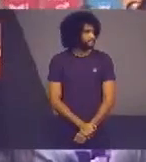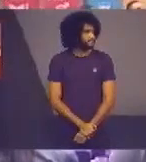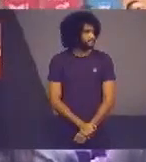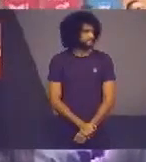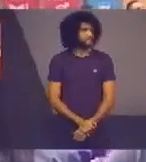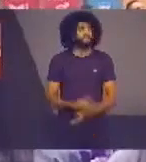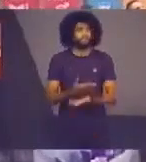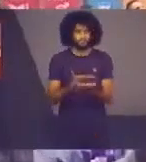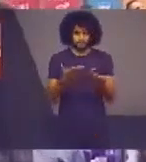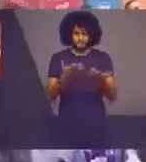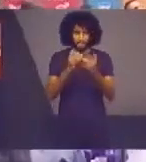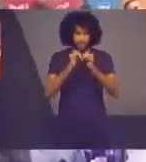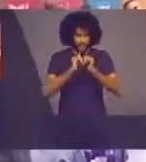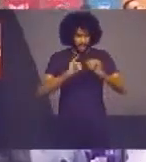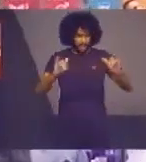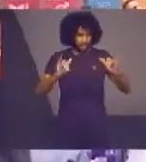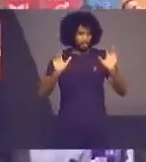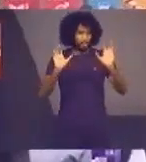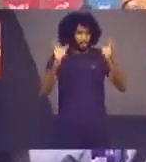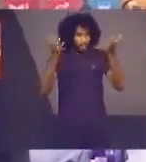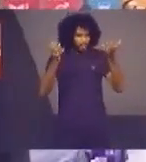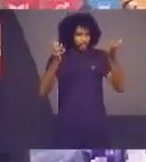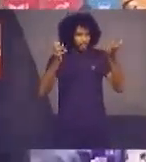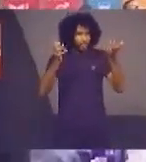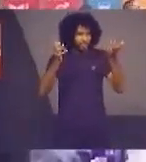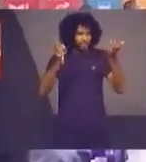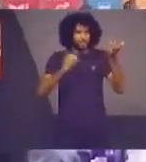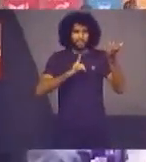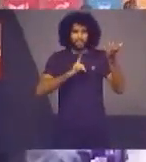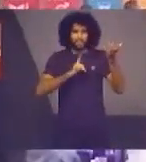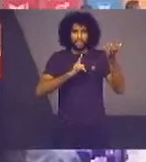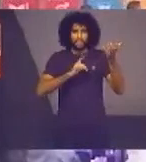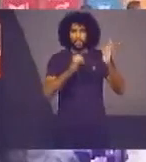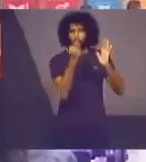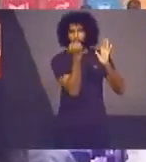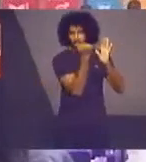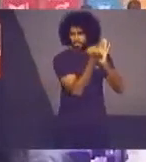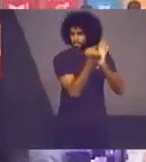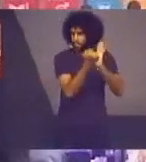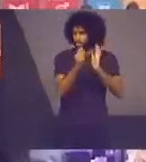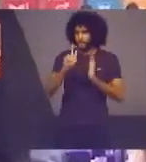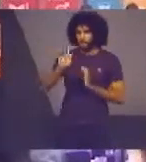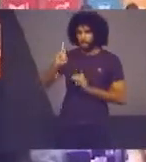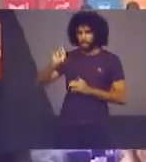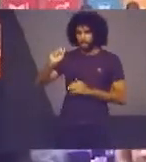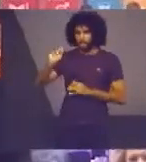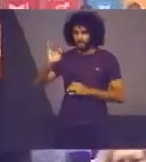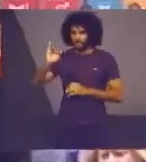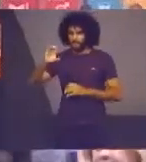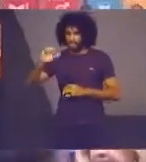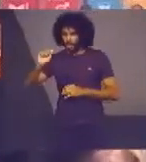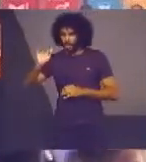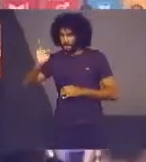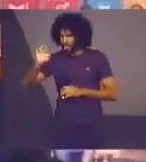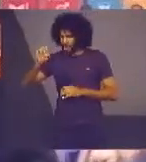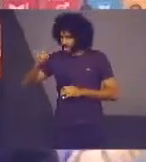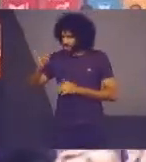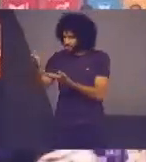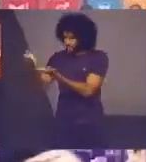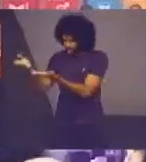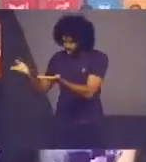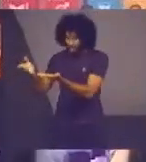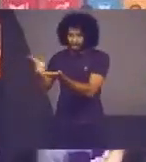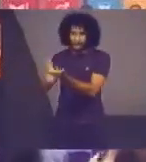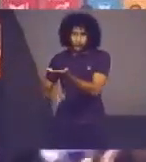Informamos que este evento está sendo registrado graficamente À medida que as palestras forem realizadas,